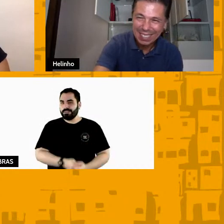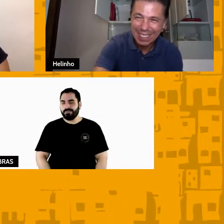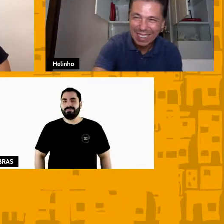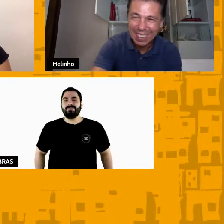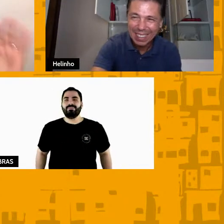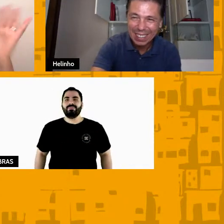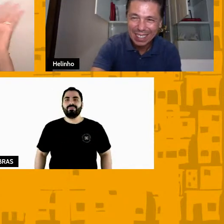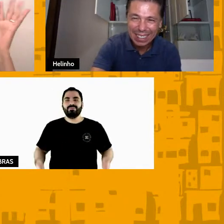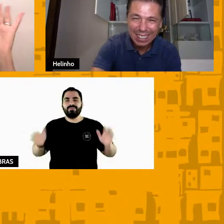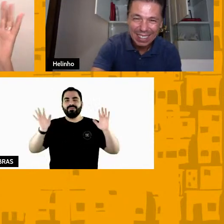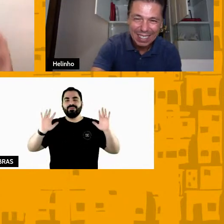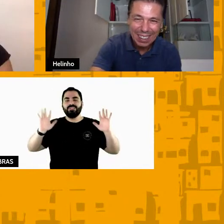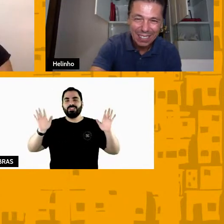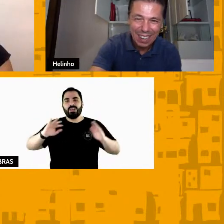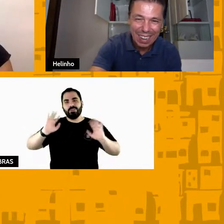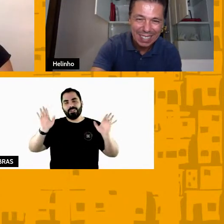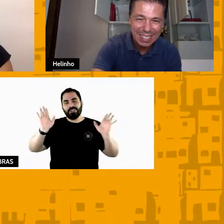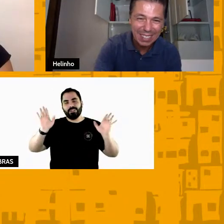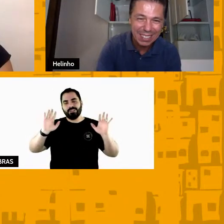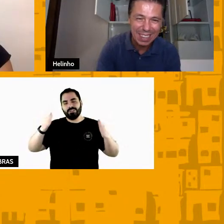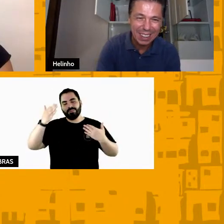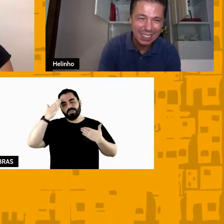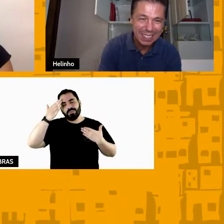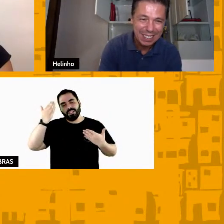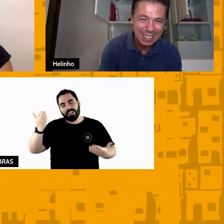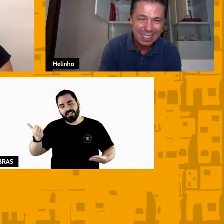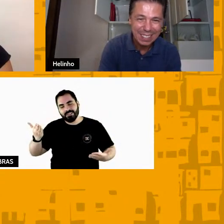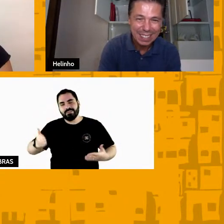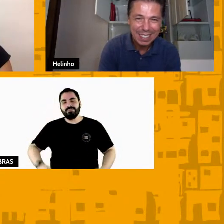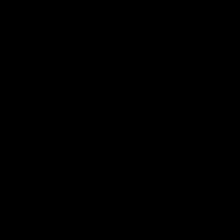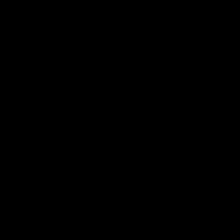tchau para todos muito obrigado gente obrigada